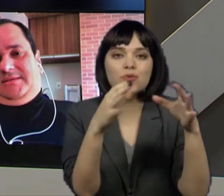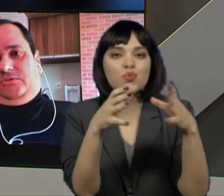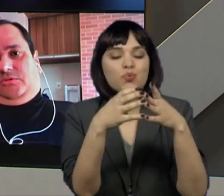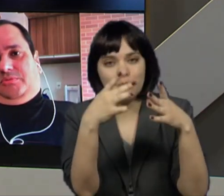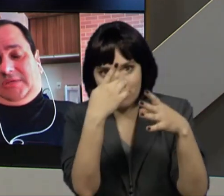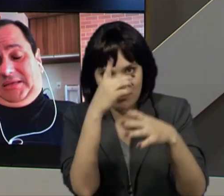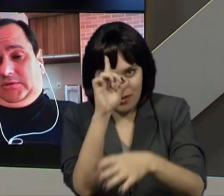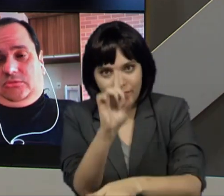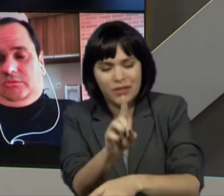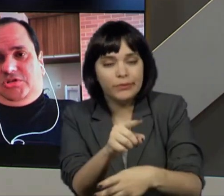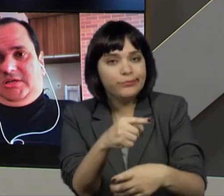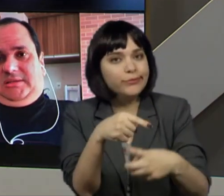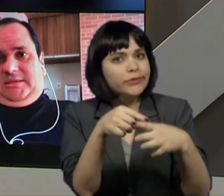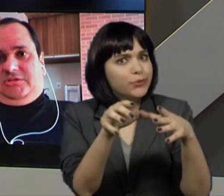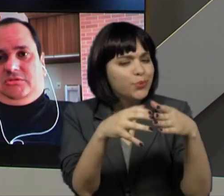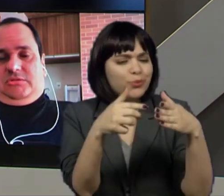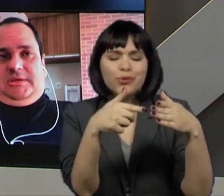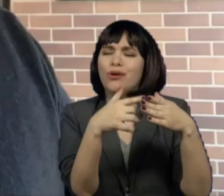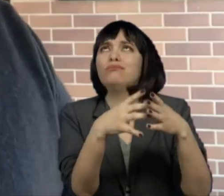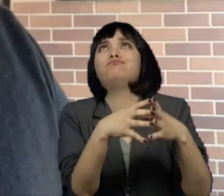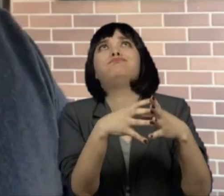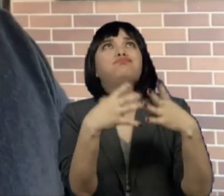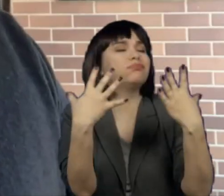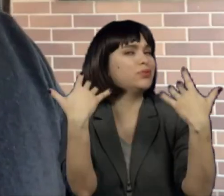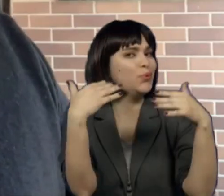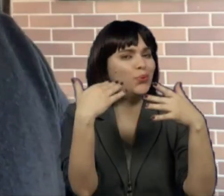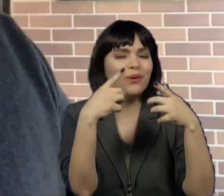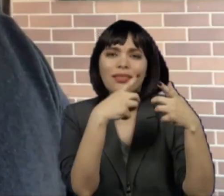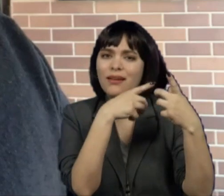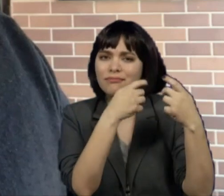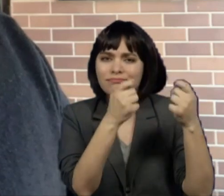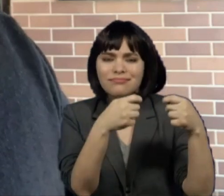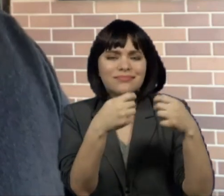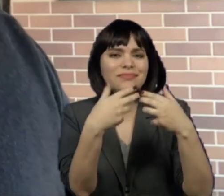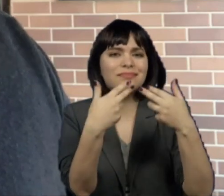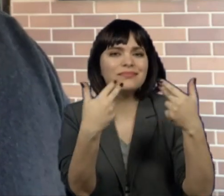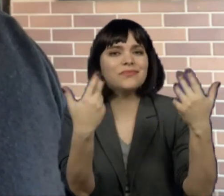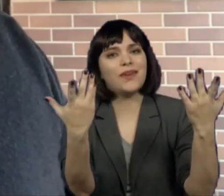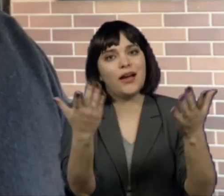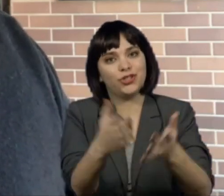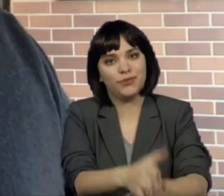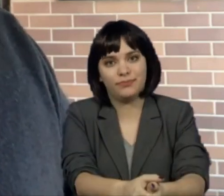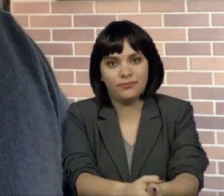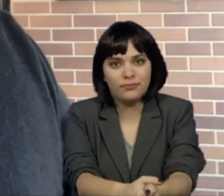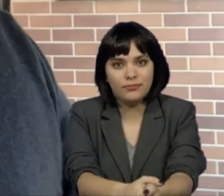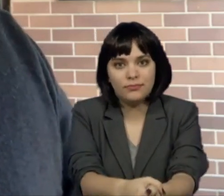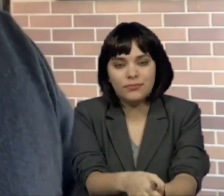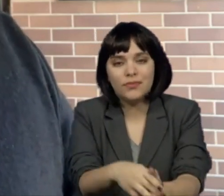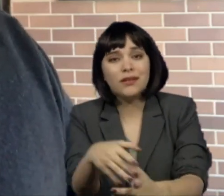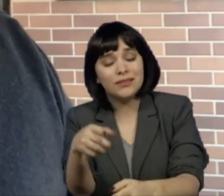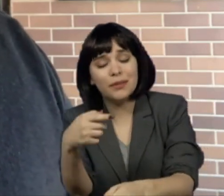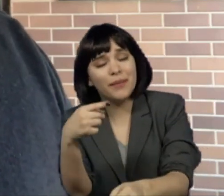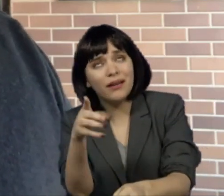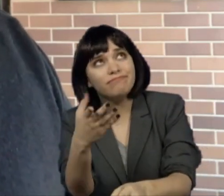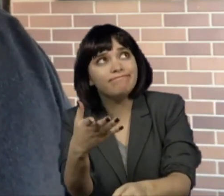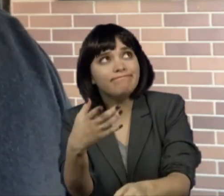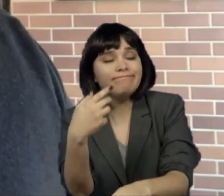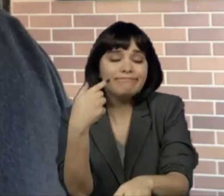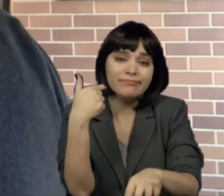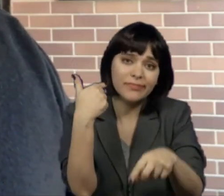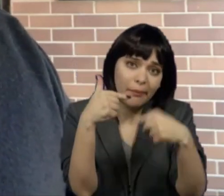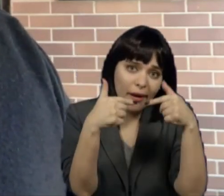a esse grupo, que é um grupo gigantesco e que tem as suas demandas. Então, e mesmo a questão do trabalho,